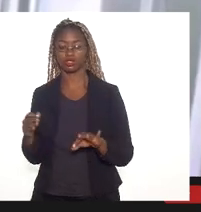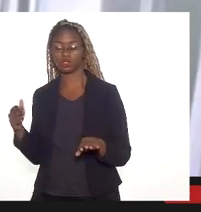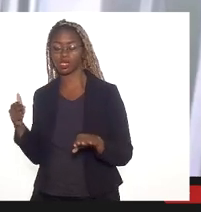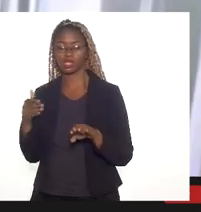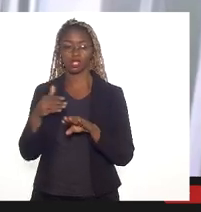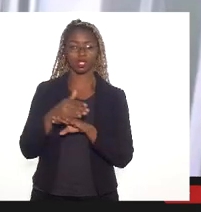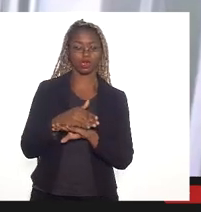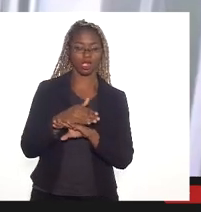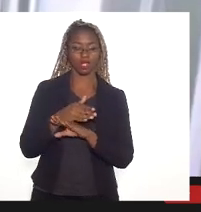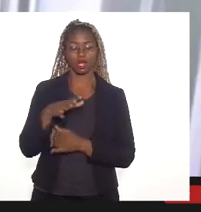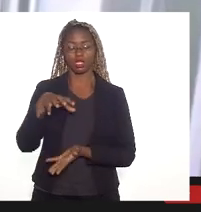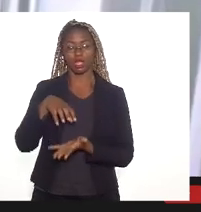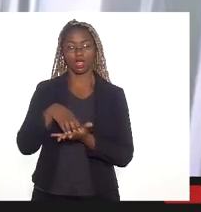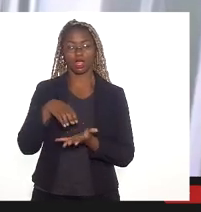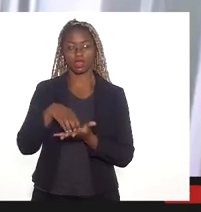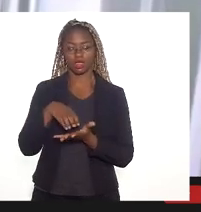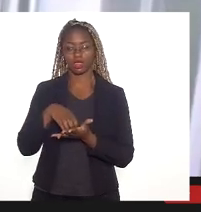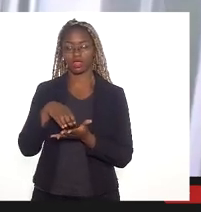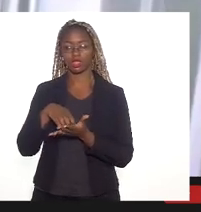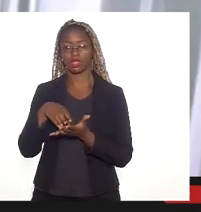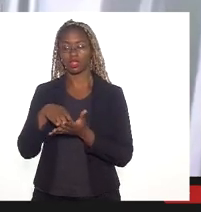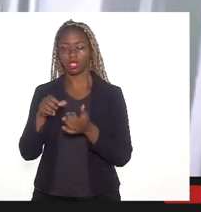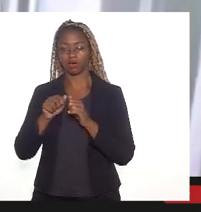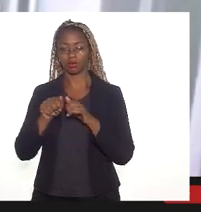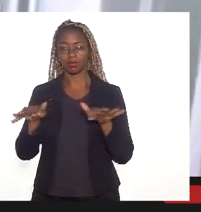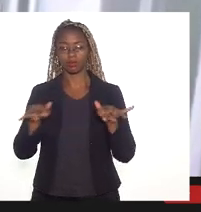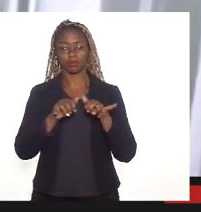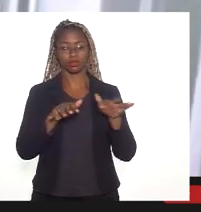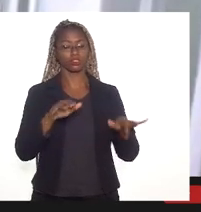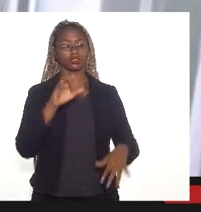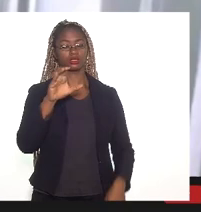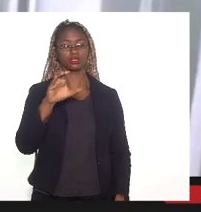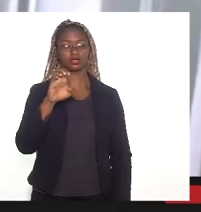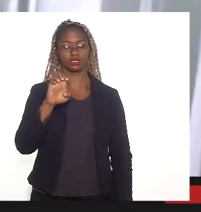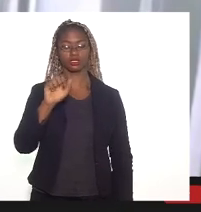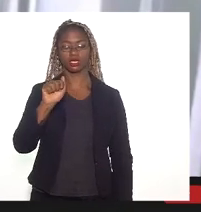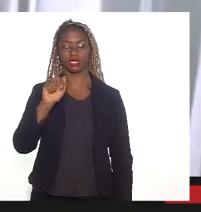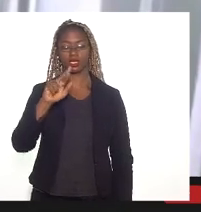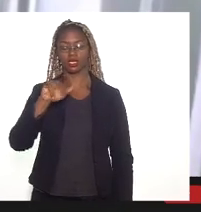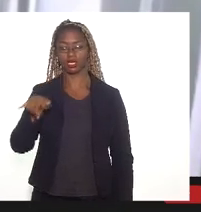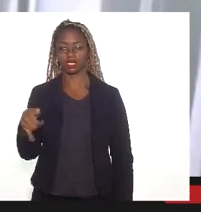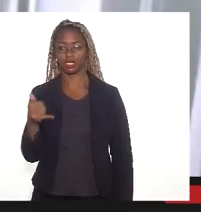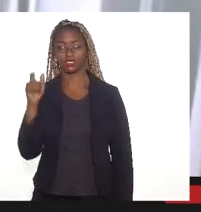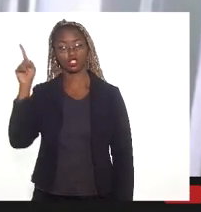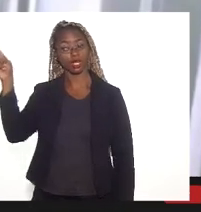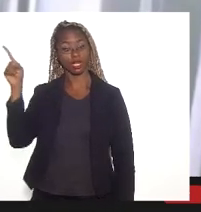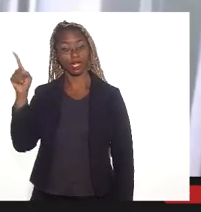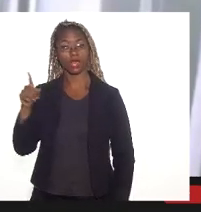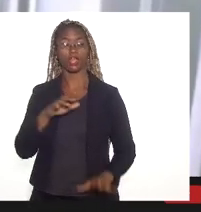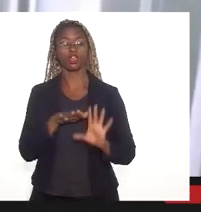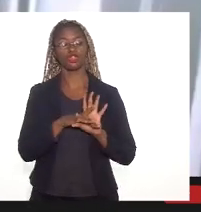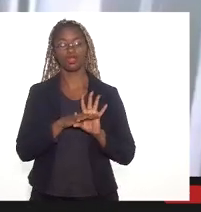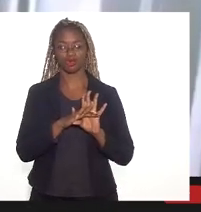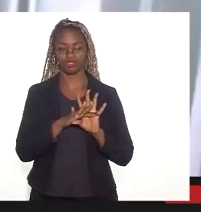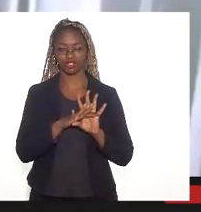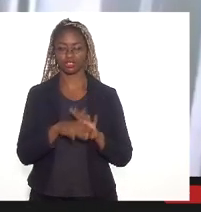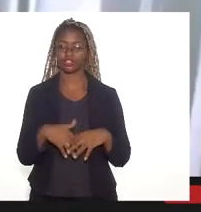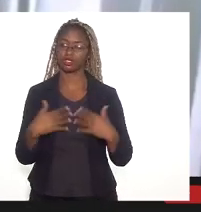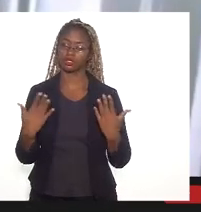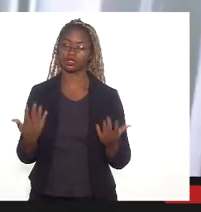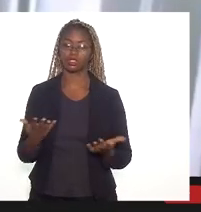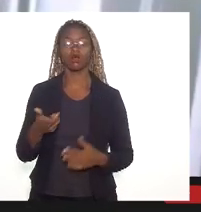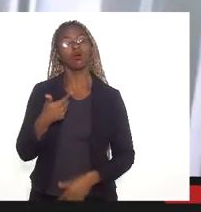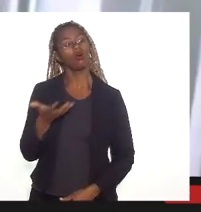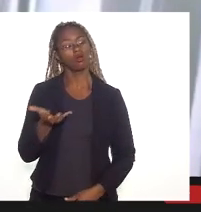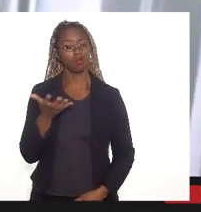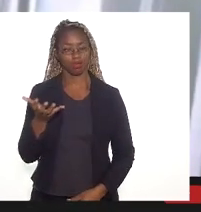do Rio de Janeiro, CEARGE, no campo do Bomba, no município de Duque de Caxias. Eu quero, de